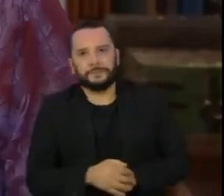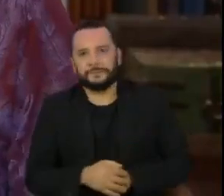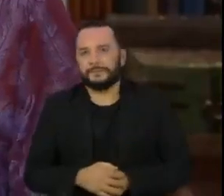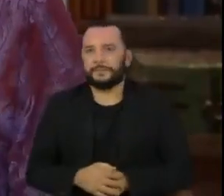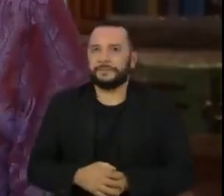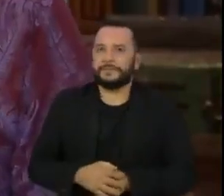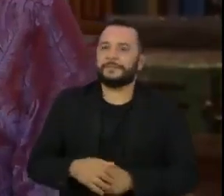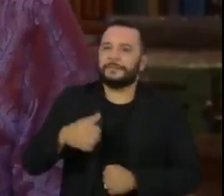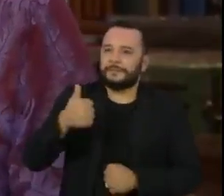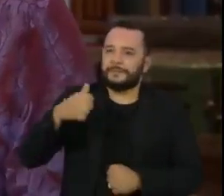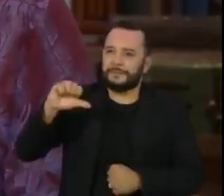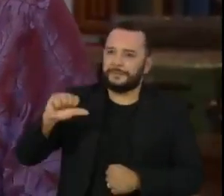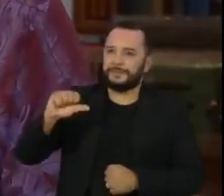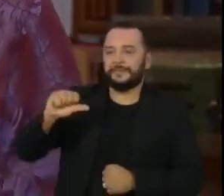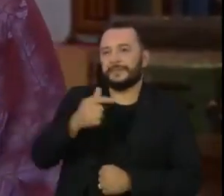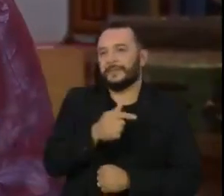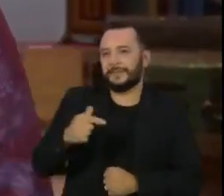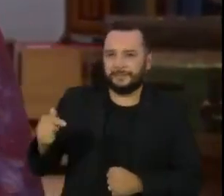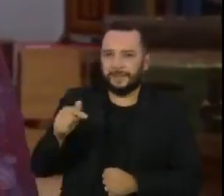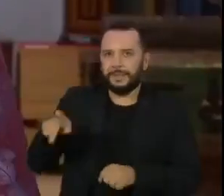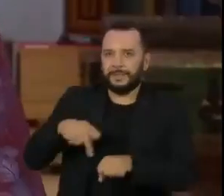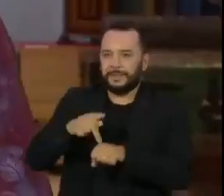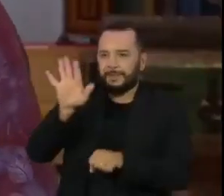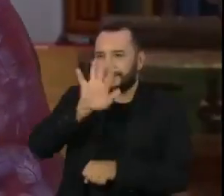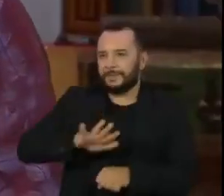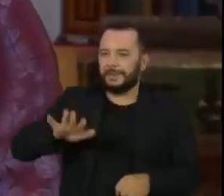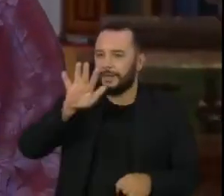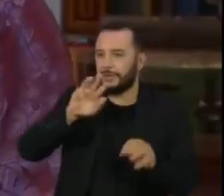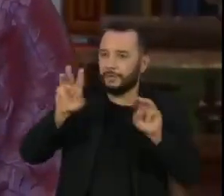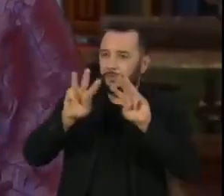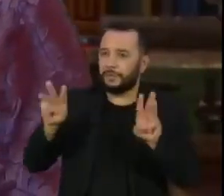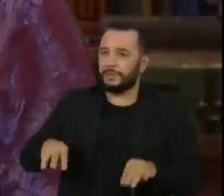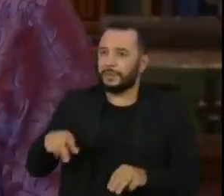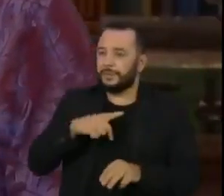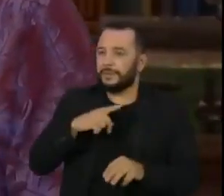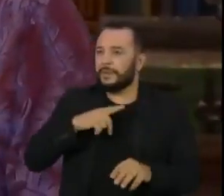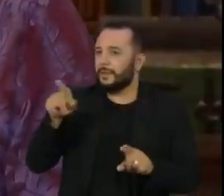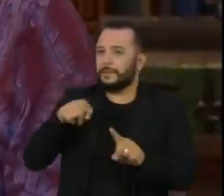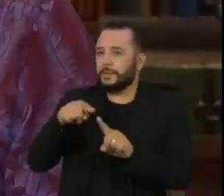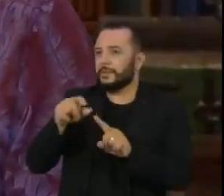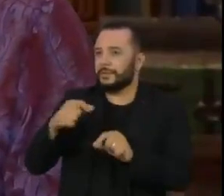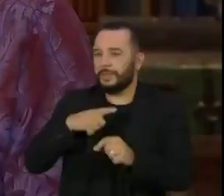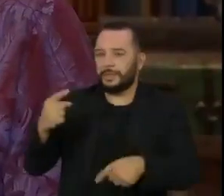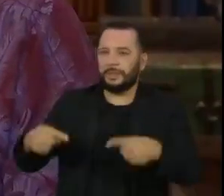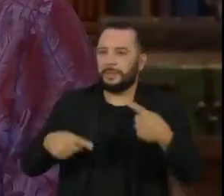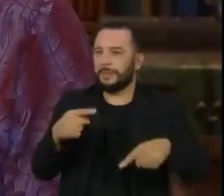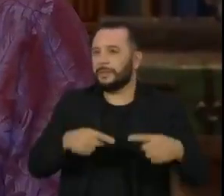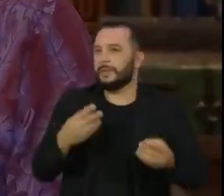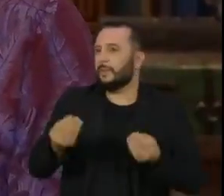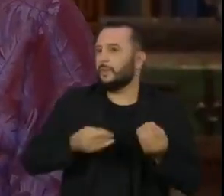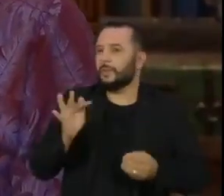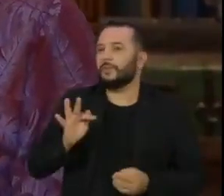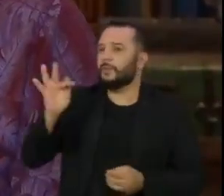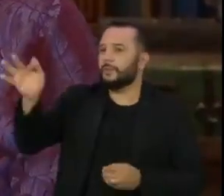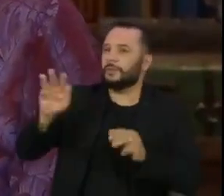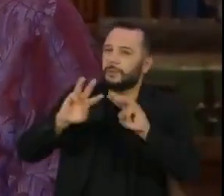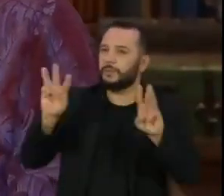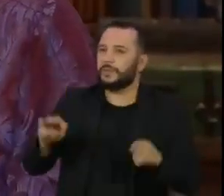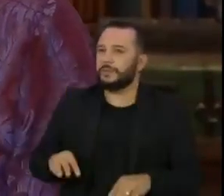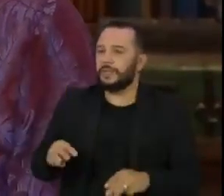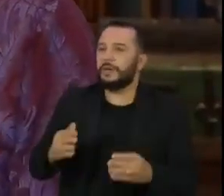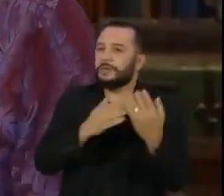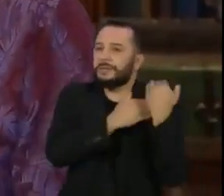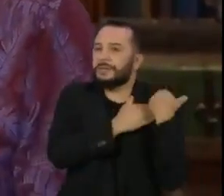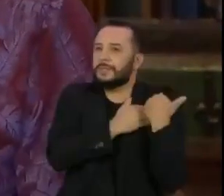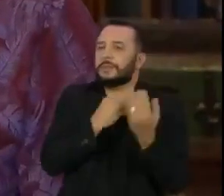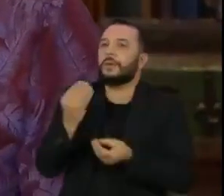Essa 19ª Semana Nacional de Museus tem como foco debater o futuro dos museus, qual o papel que os